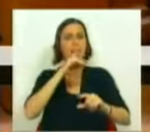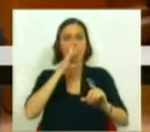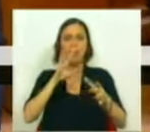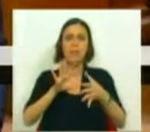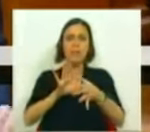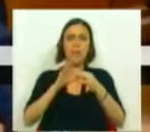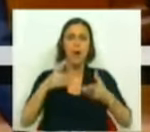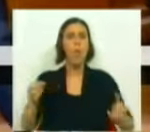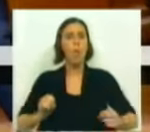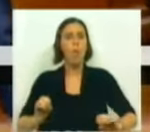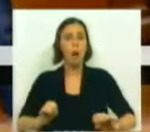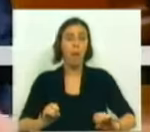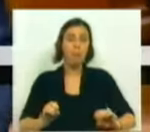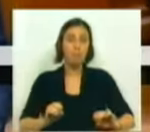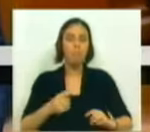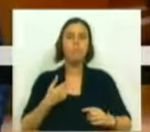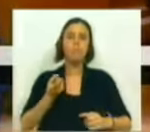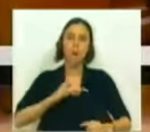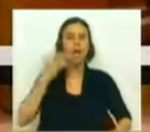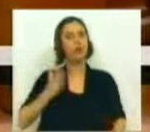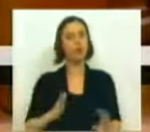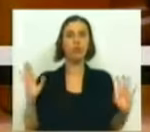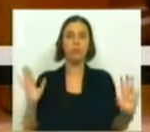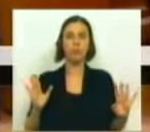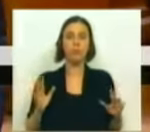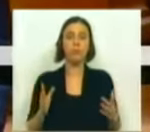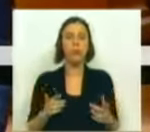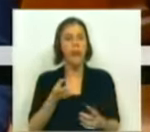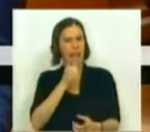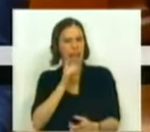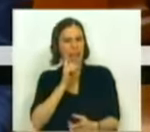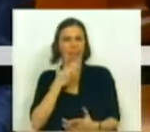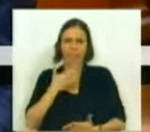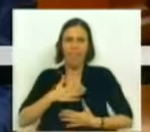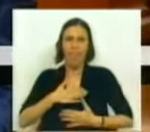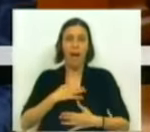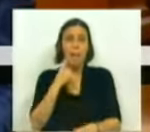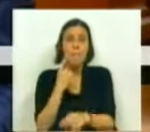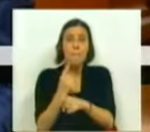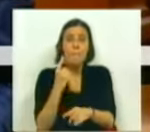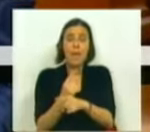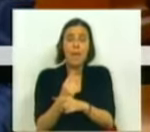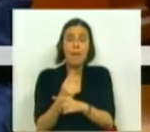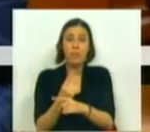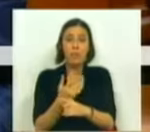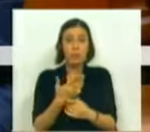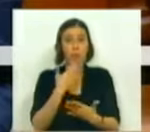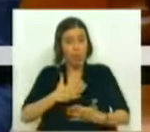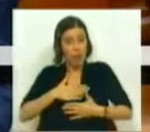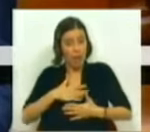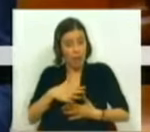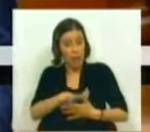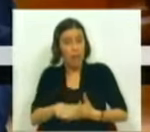sem consolidação orçamental. Sejamos justos, chega a ser caricato que os mesmos que nos trouxeram até aqui,